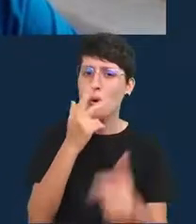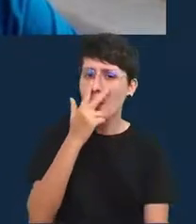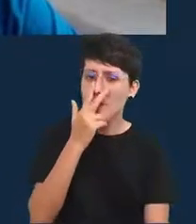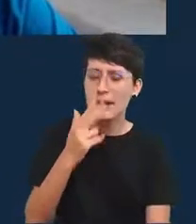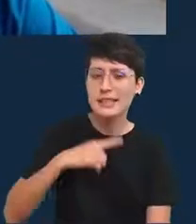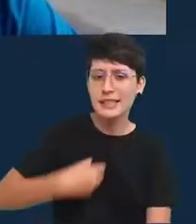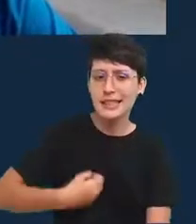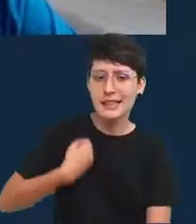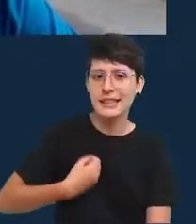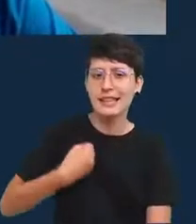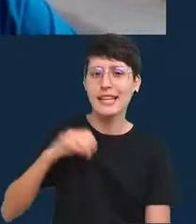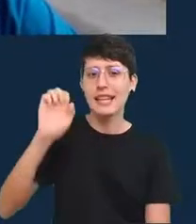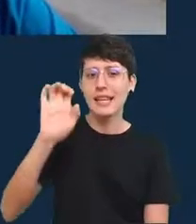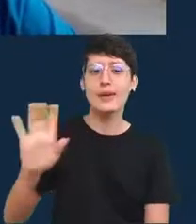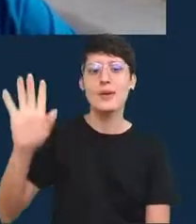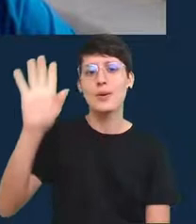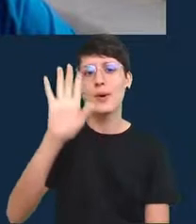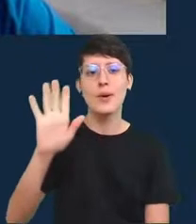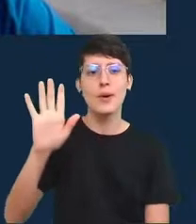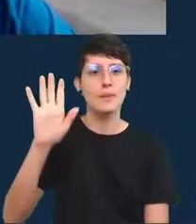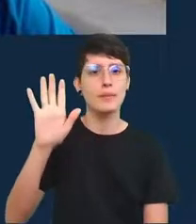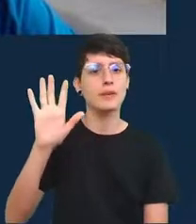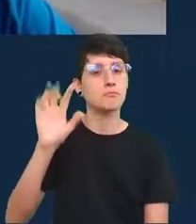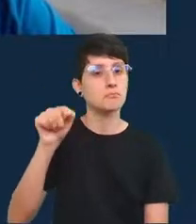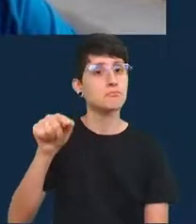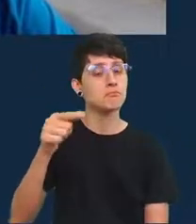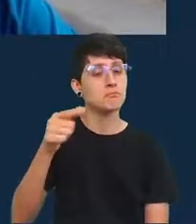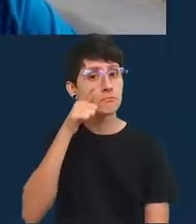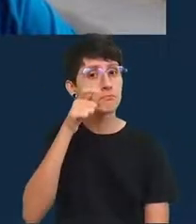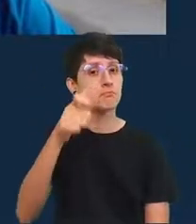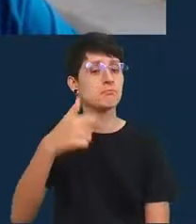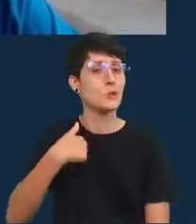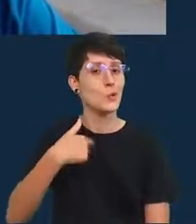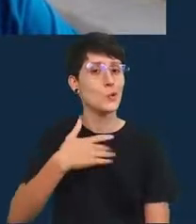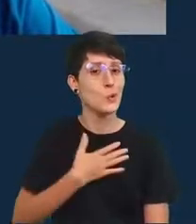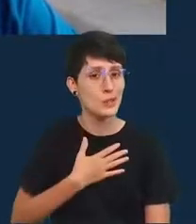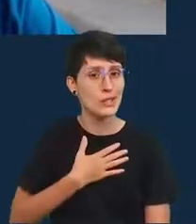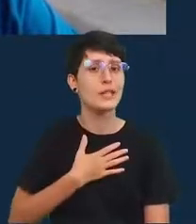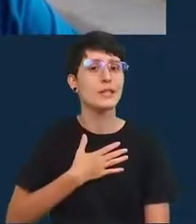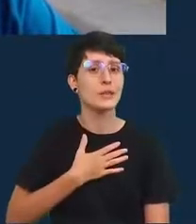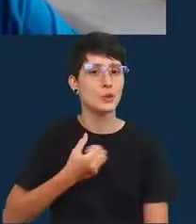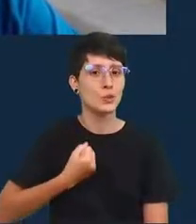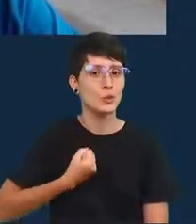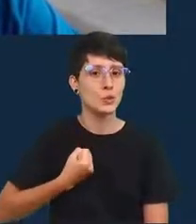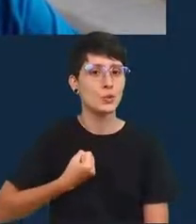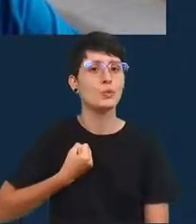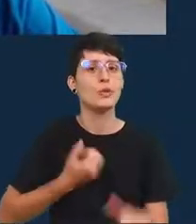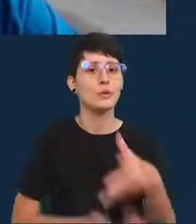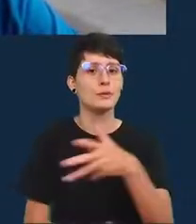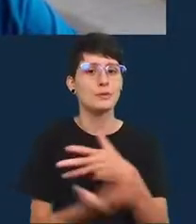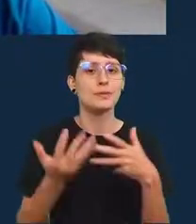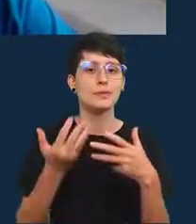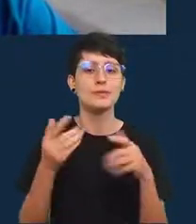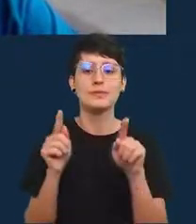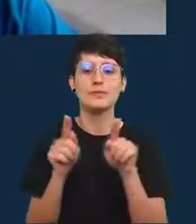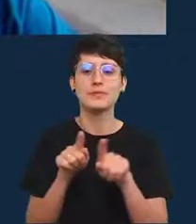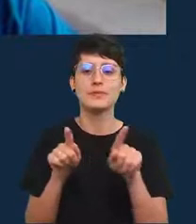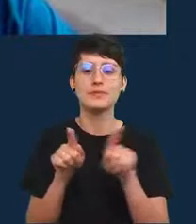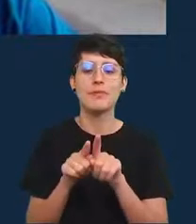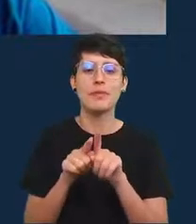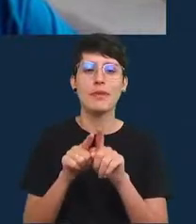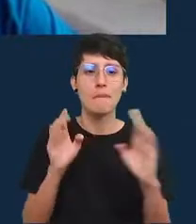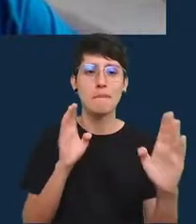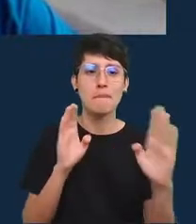e isso me interessou nesses números e os casos oficiais as mortes